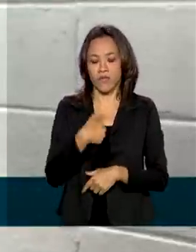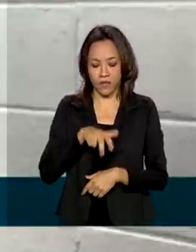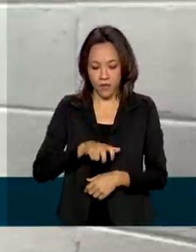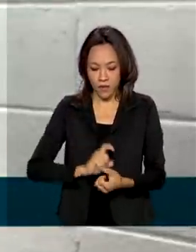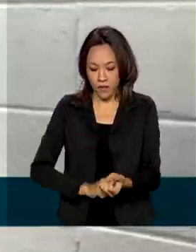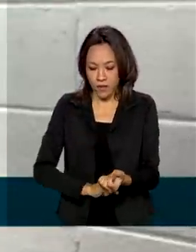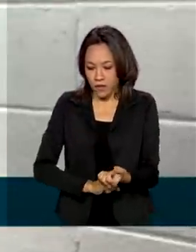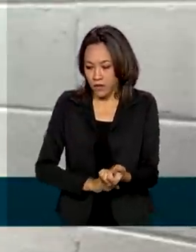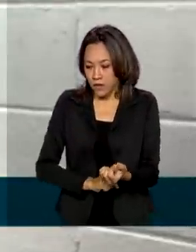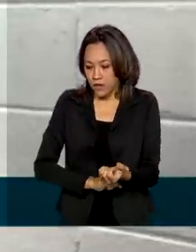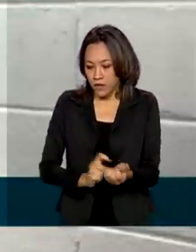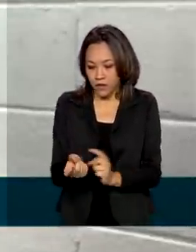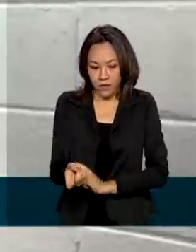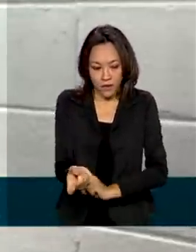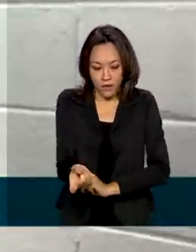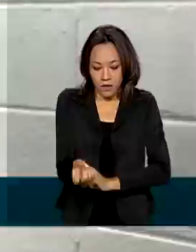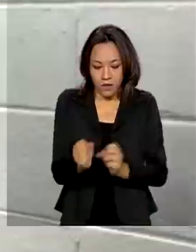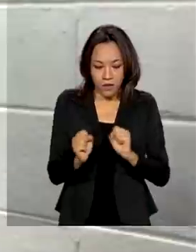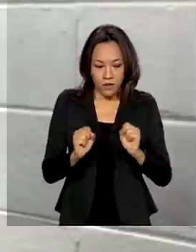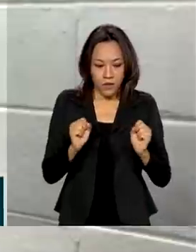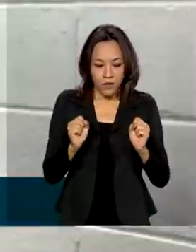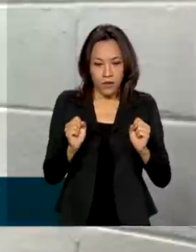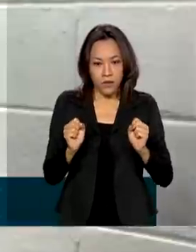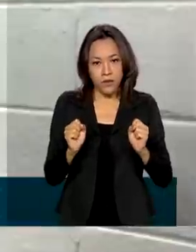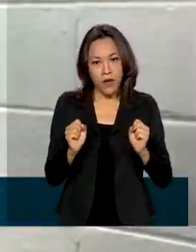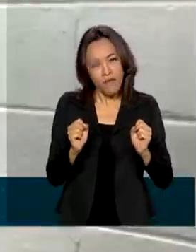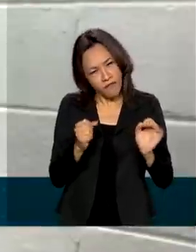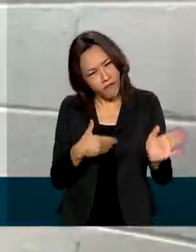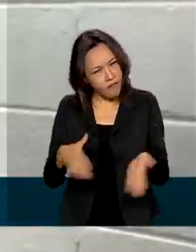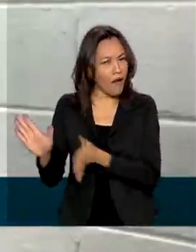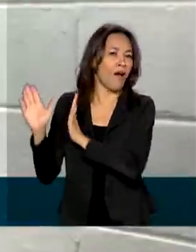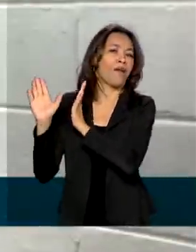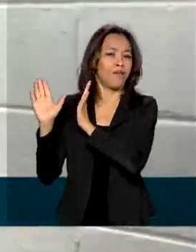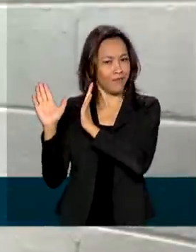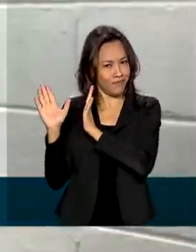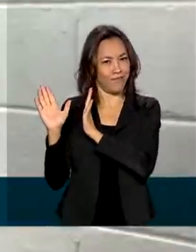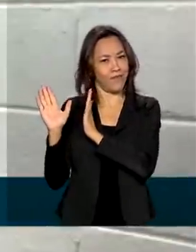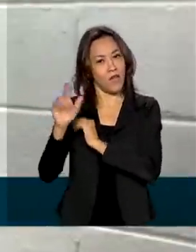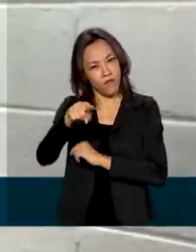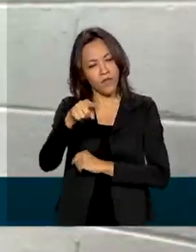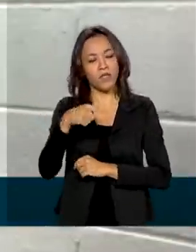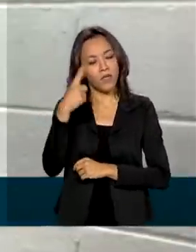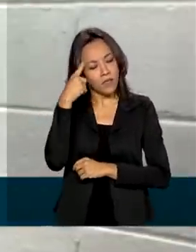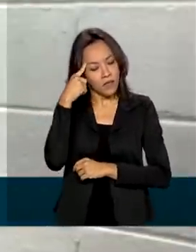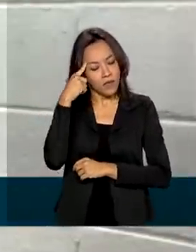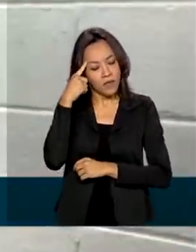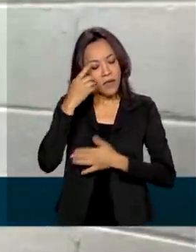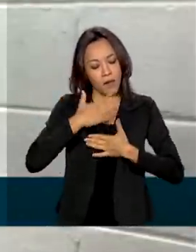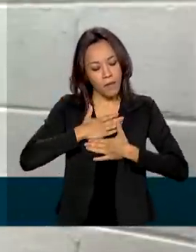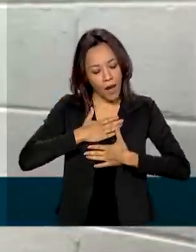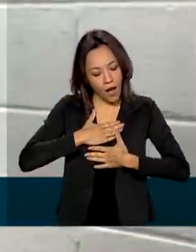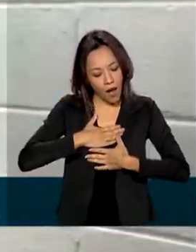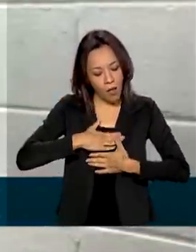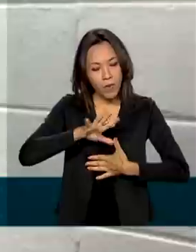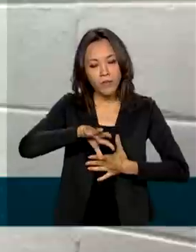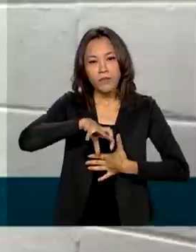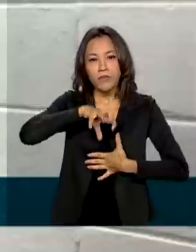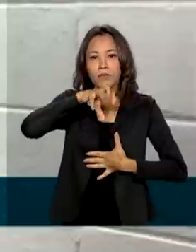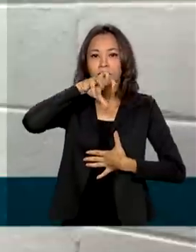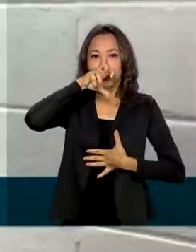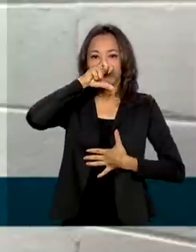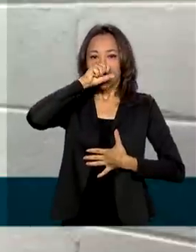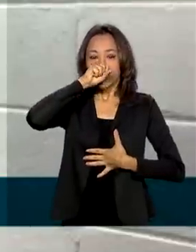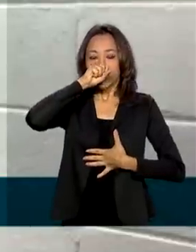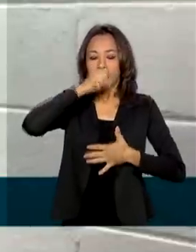nervosismo. Ele vem, mas ele vai. No momento em que você se permite pausar, respirar, para